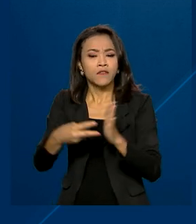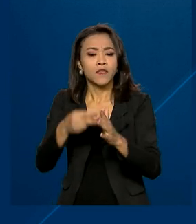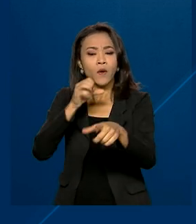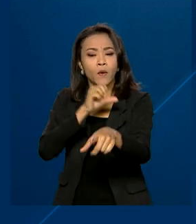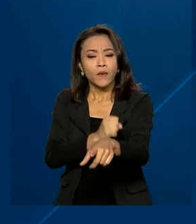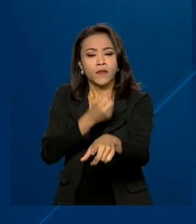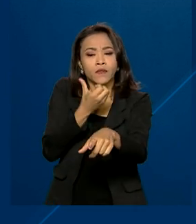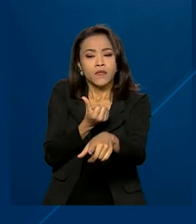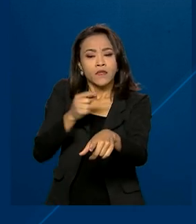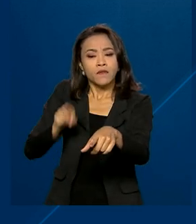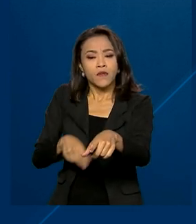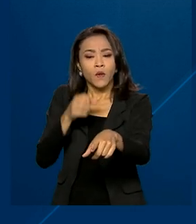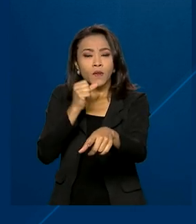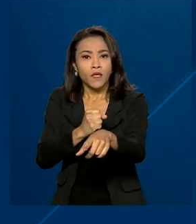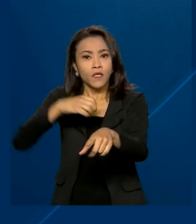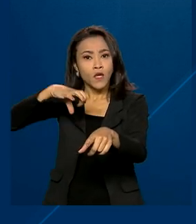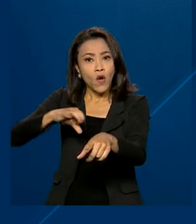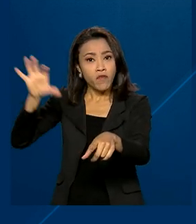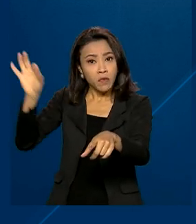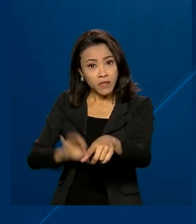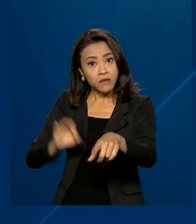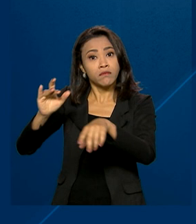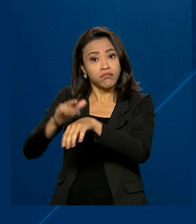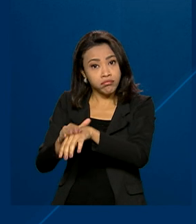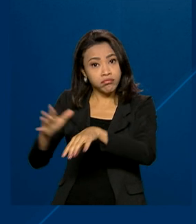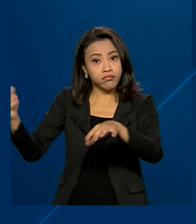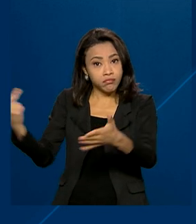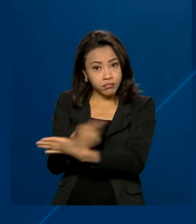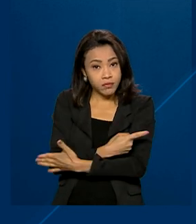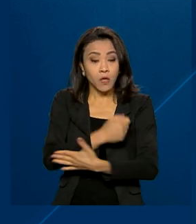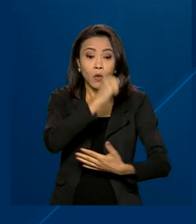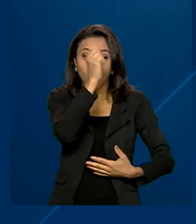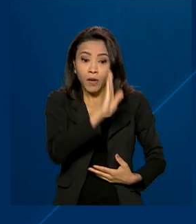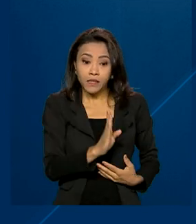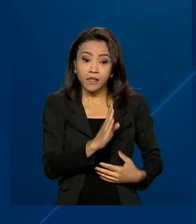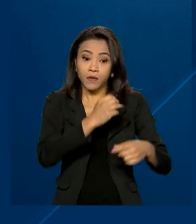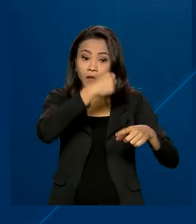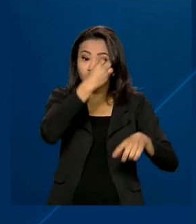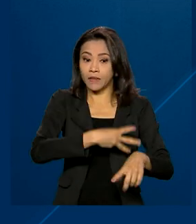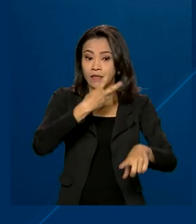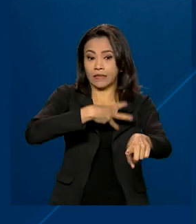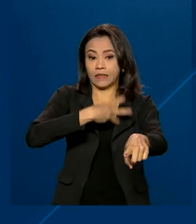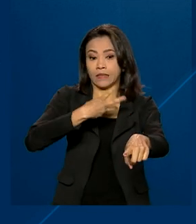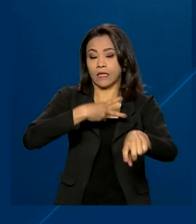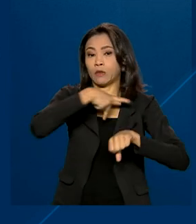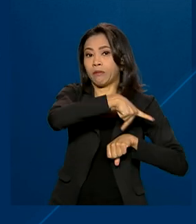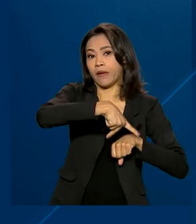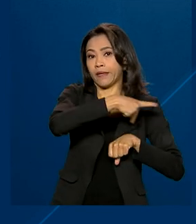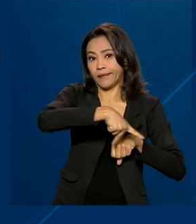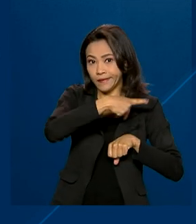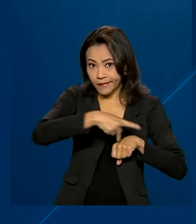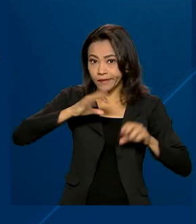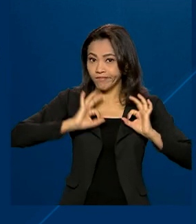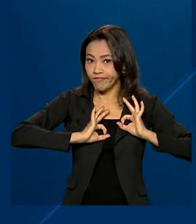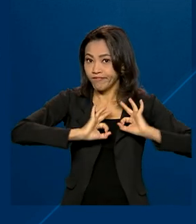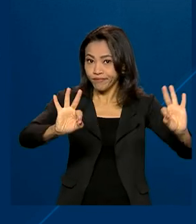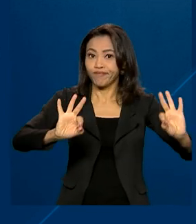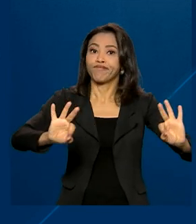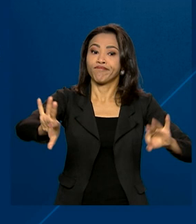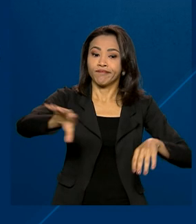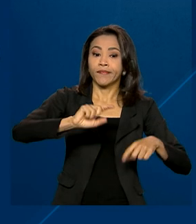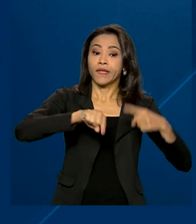,89% dos casos. O Brasil é agora o terceiro país com mais casos confirmados,